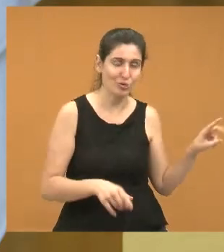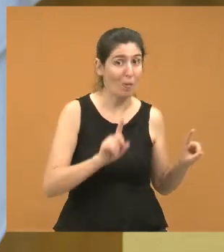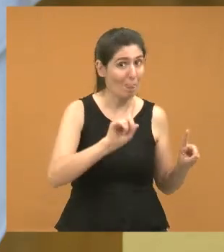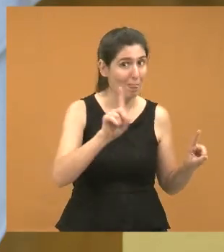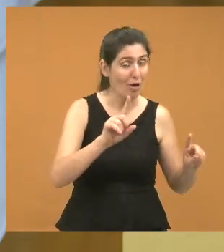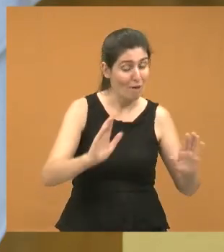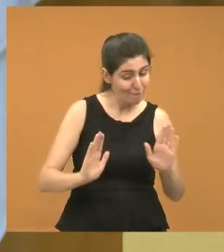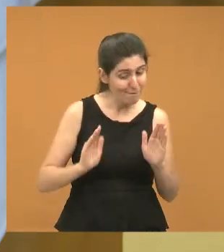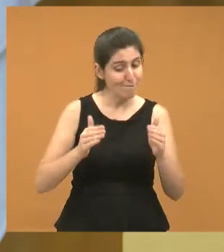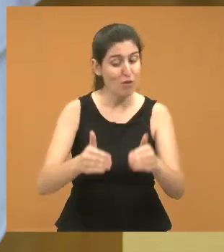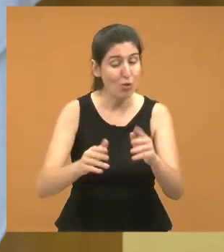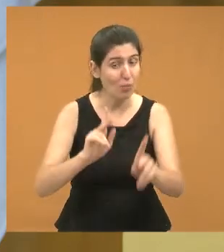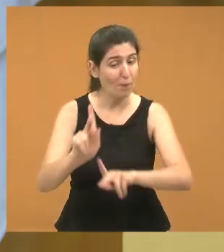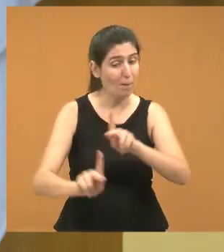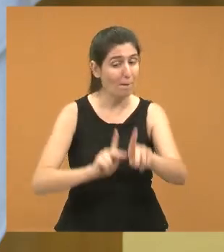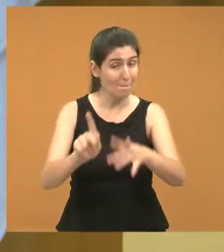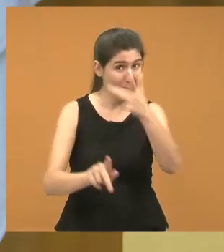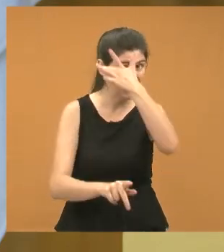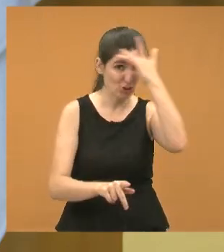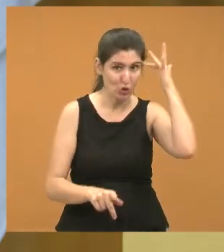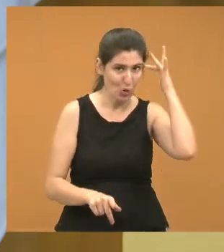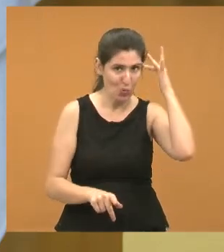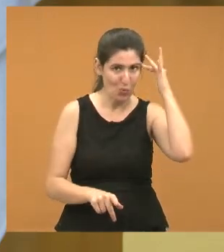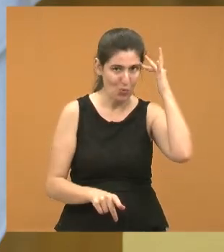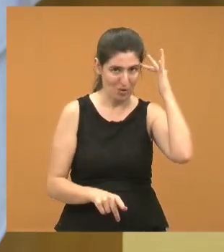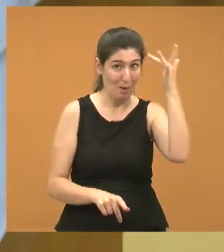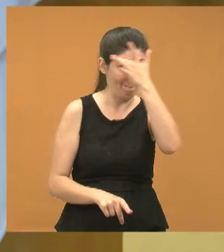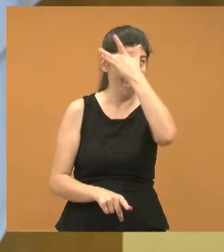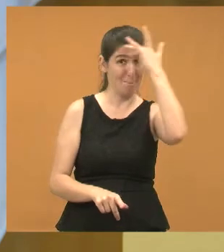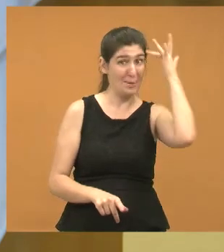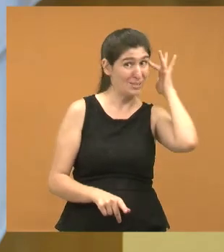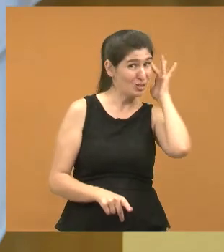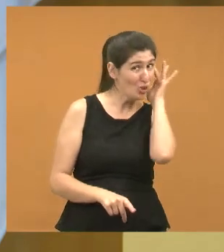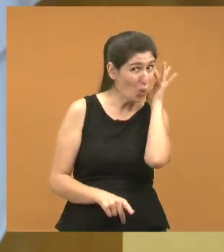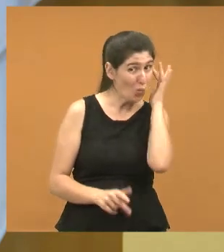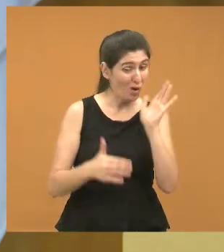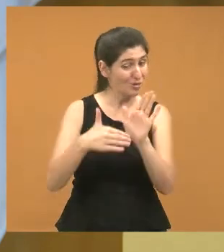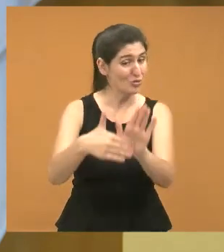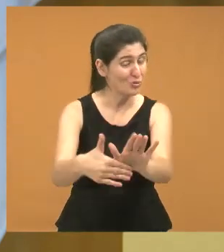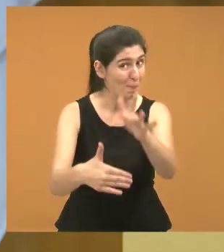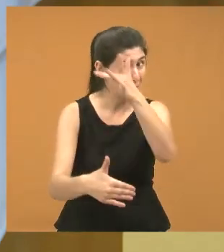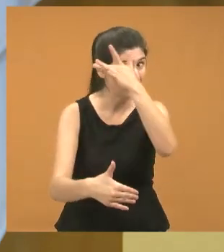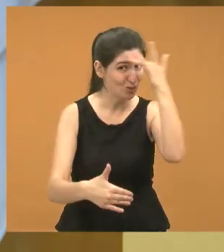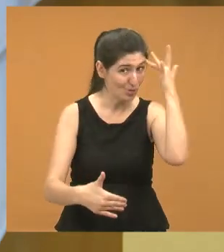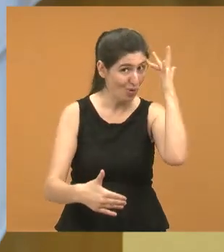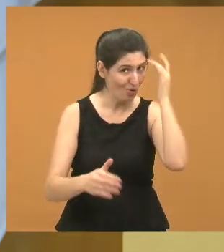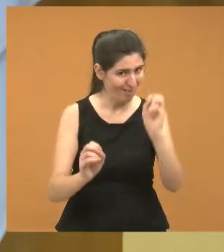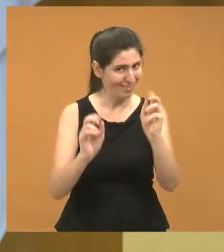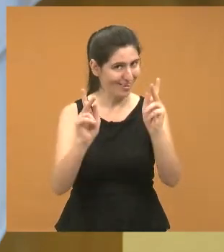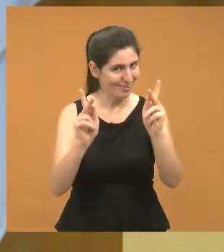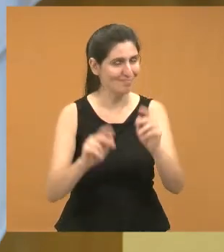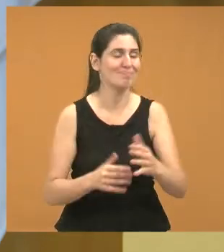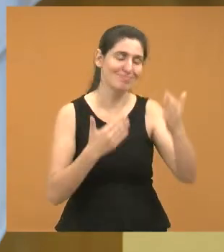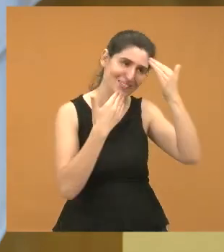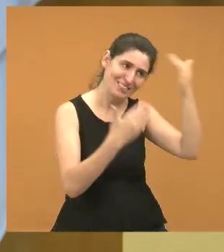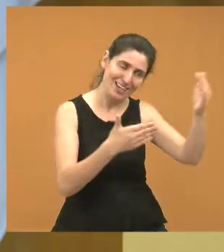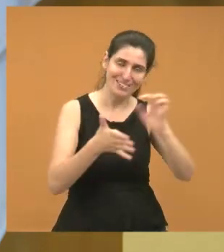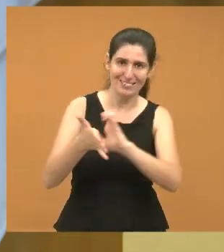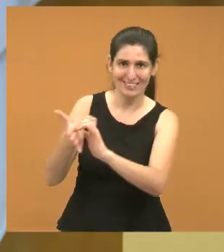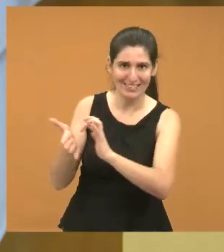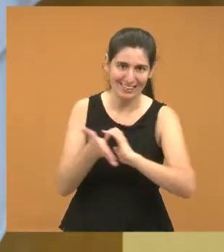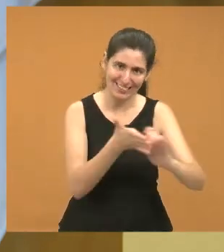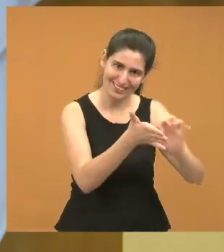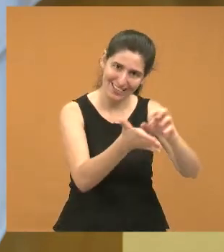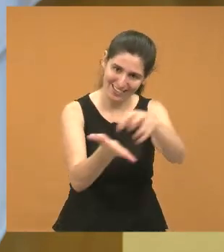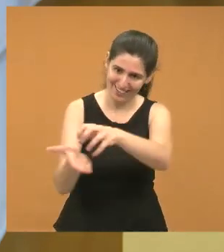feito para os munícipes que nos procuram no nosso gabinete. Então fica aí também o meu agradecimento a todas as secretarias. Não vou aqui citar o nome,